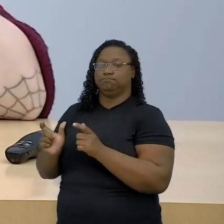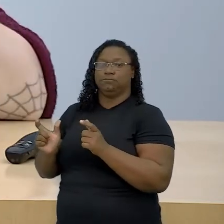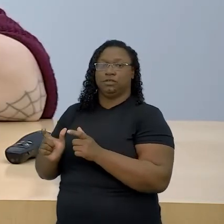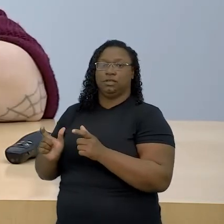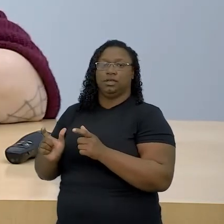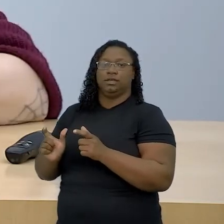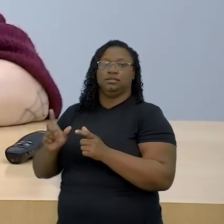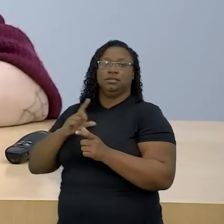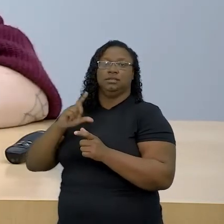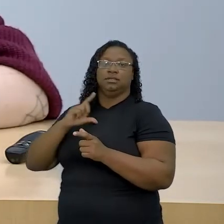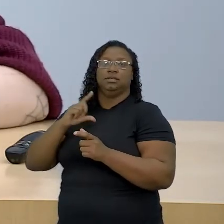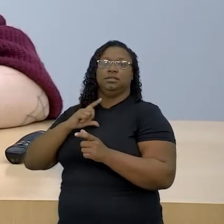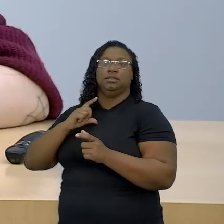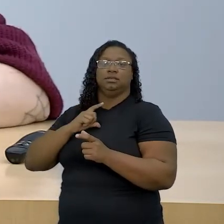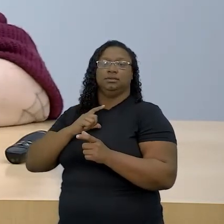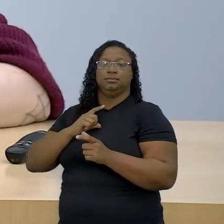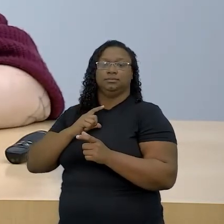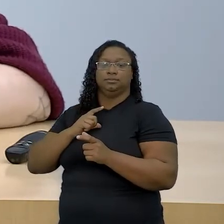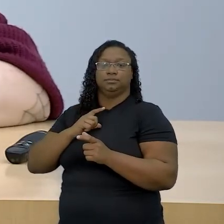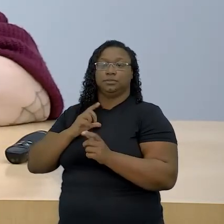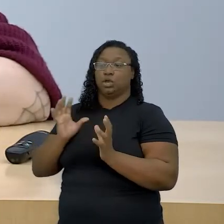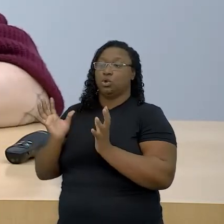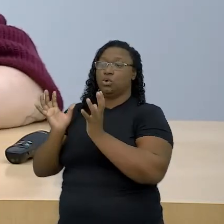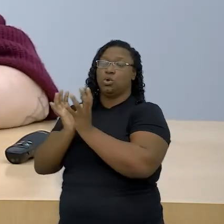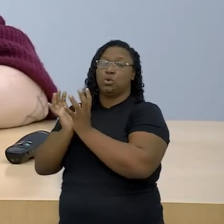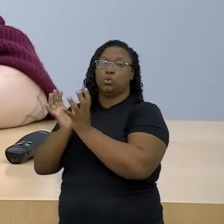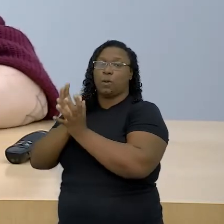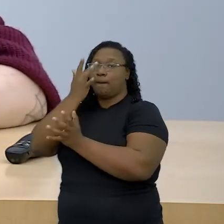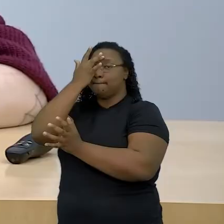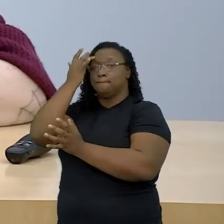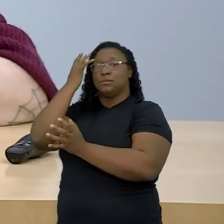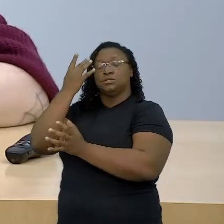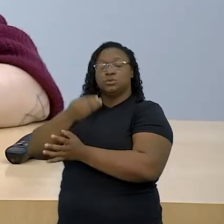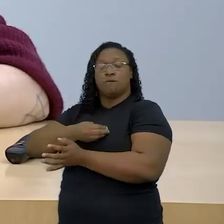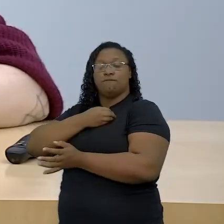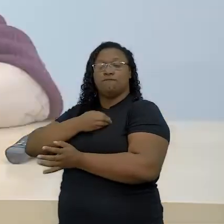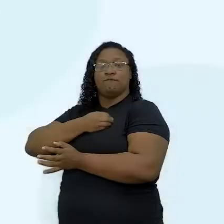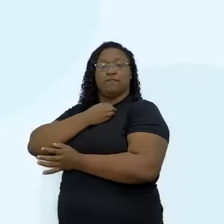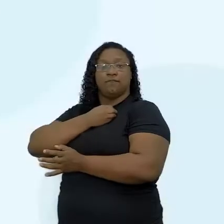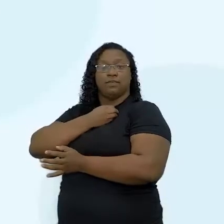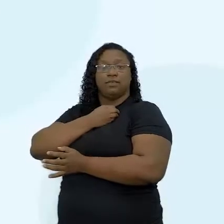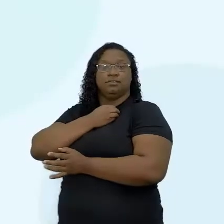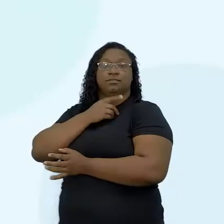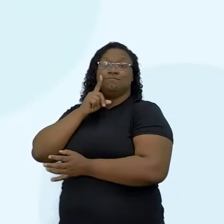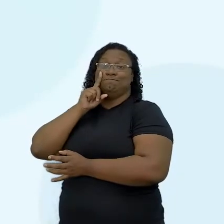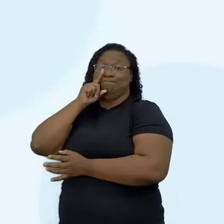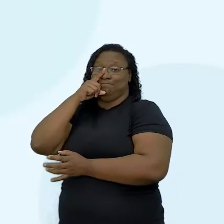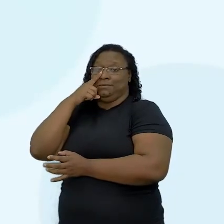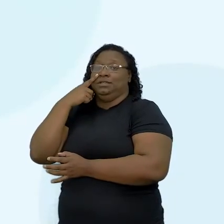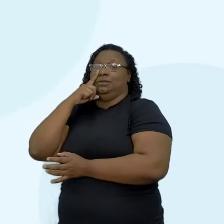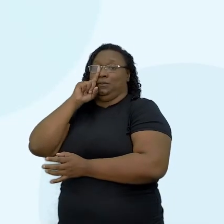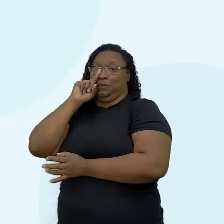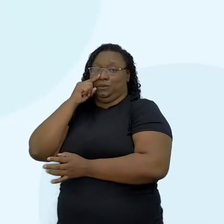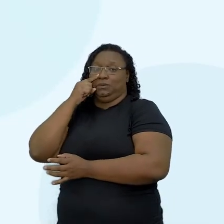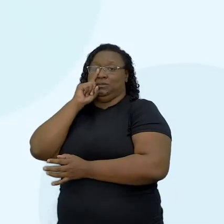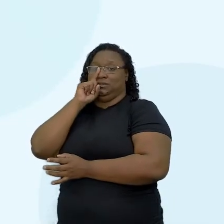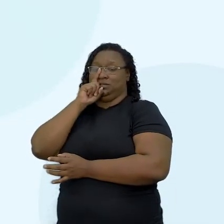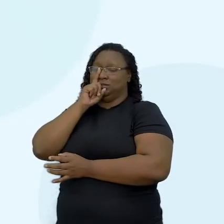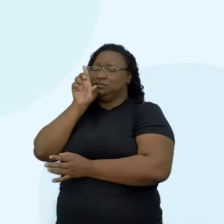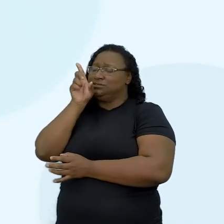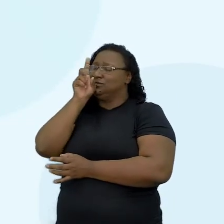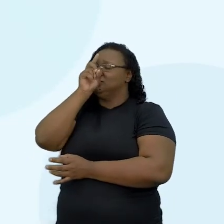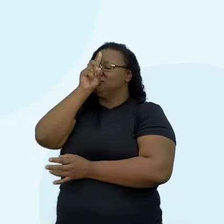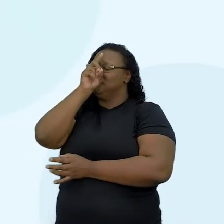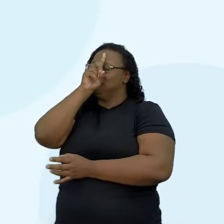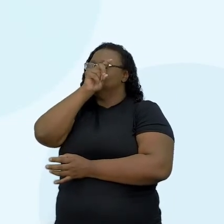sobrevivem, melhor dizendo, grupos ou populações submetidas a condições absolutamente precárias